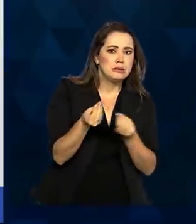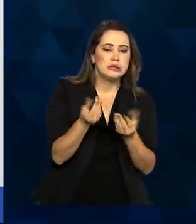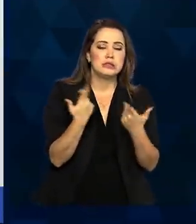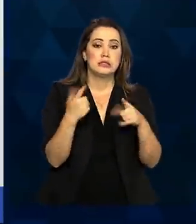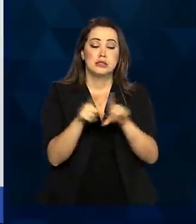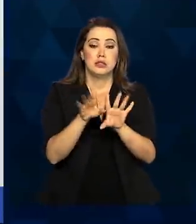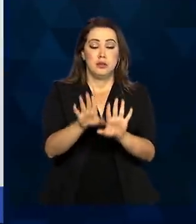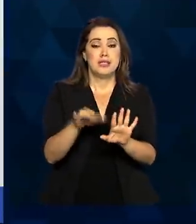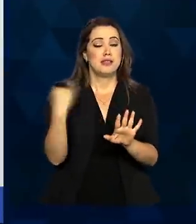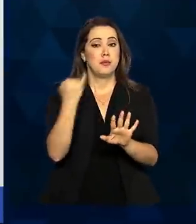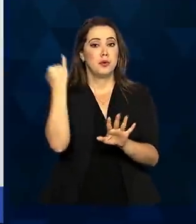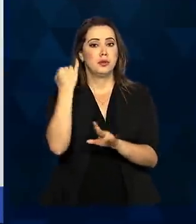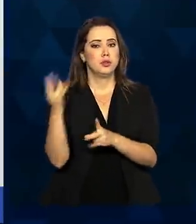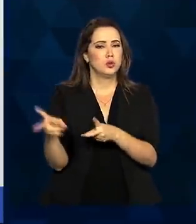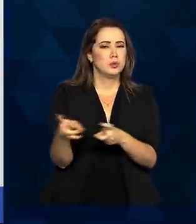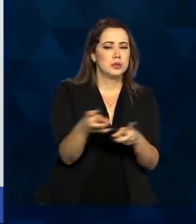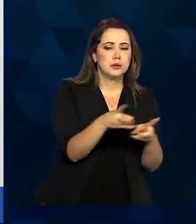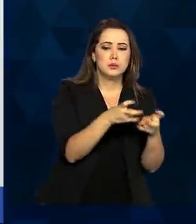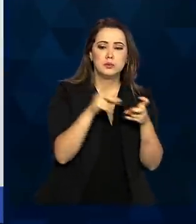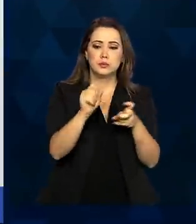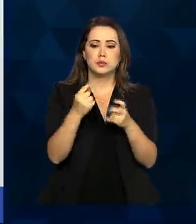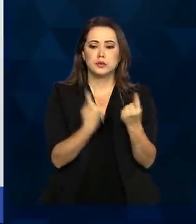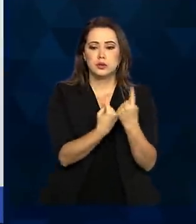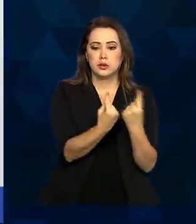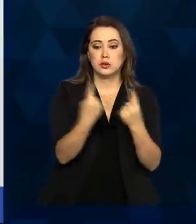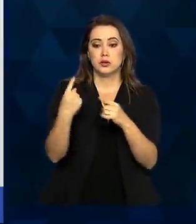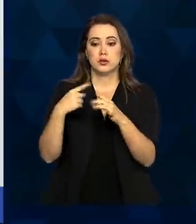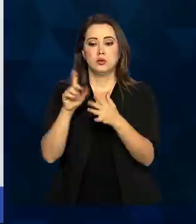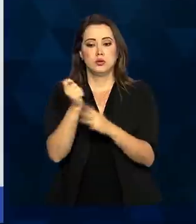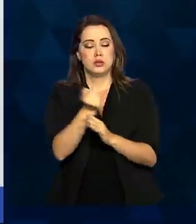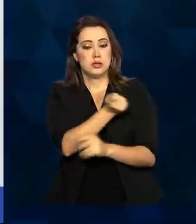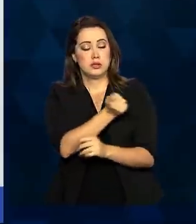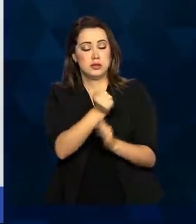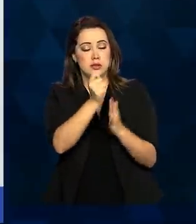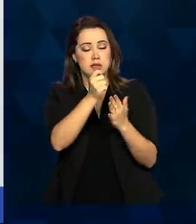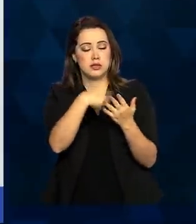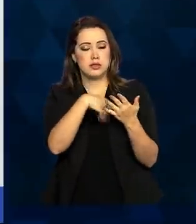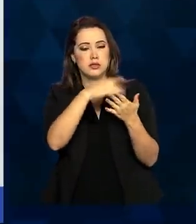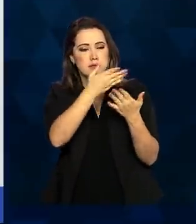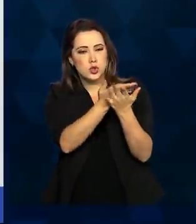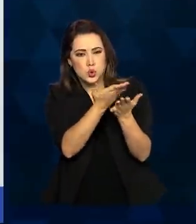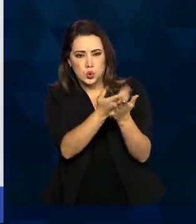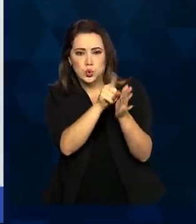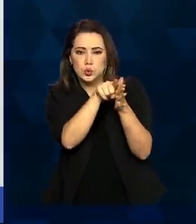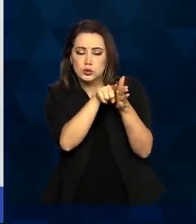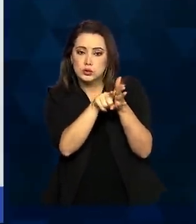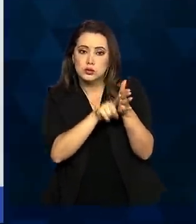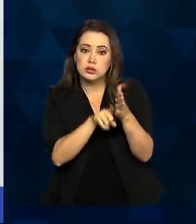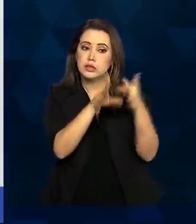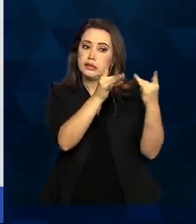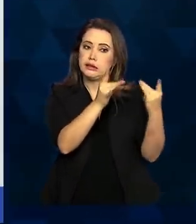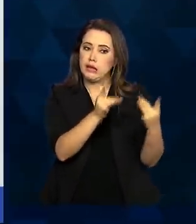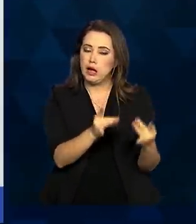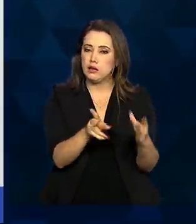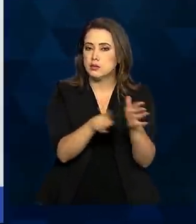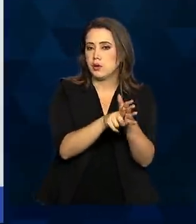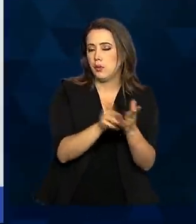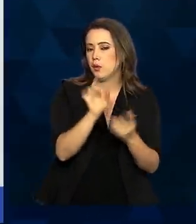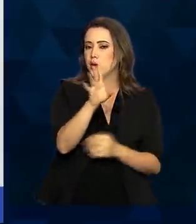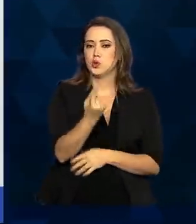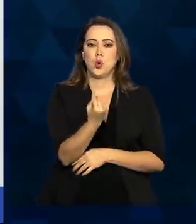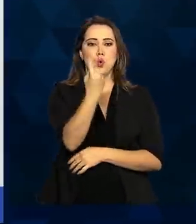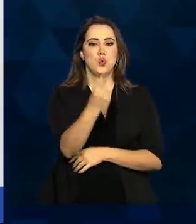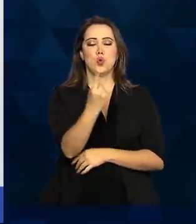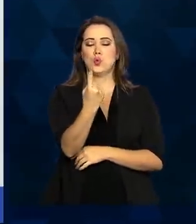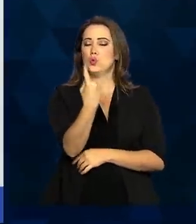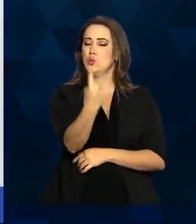perceber também que cada um desses artigos, às vezes, tem detalhes metodológicos. Então, não é tabular tudo de